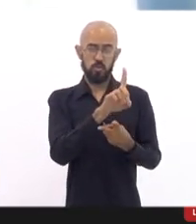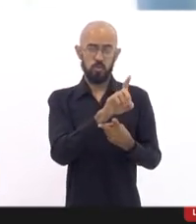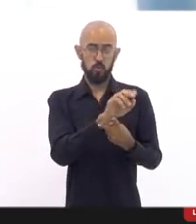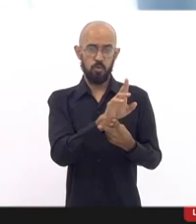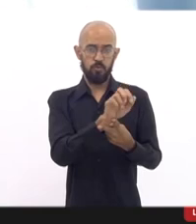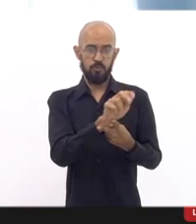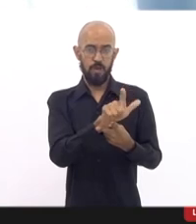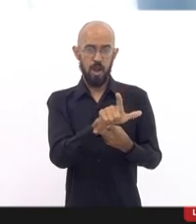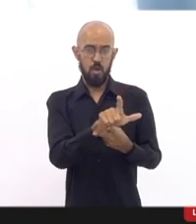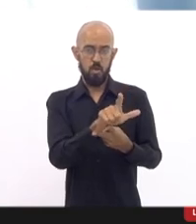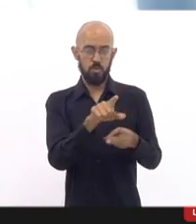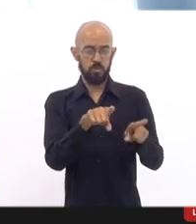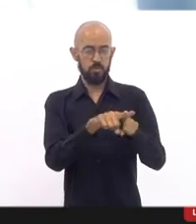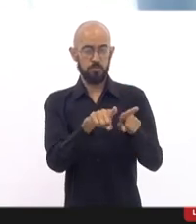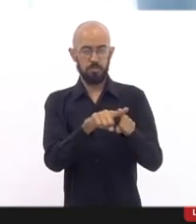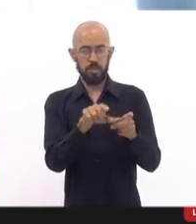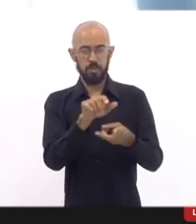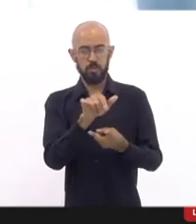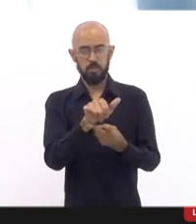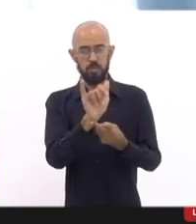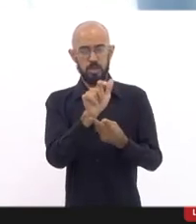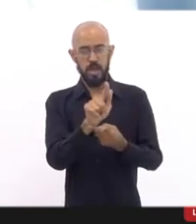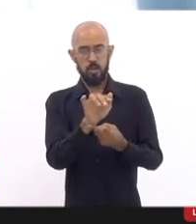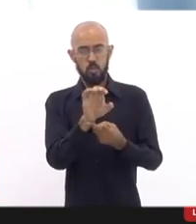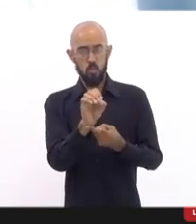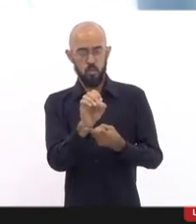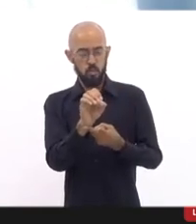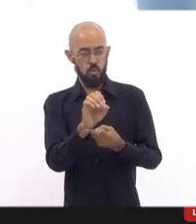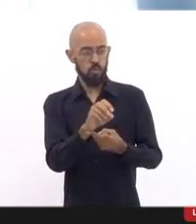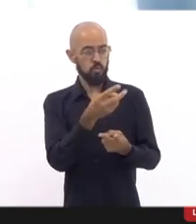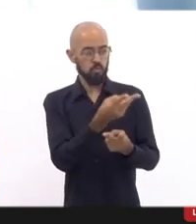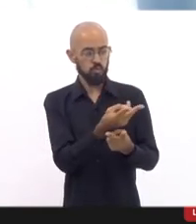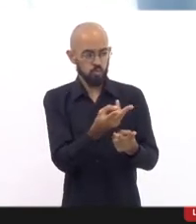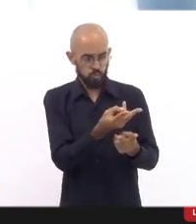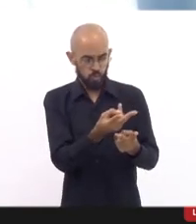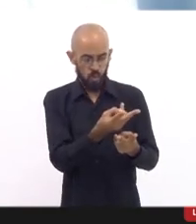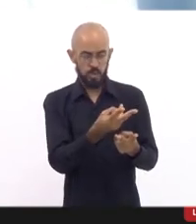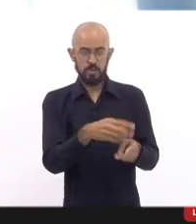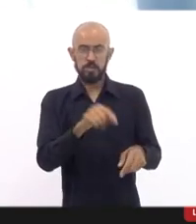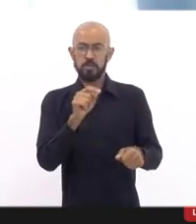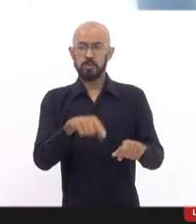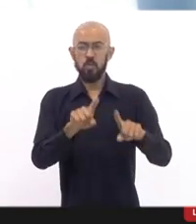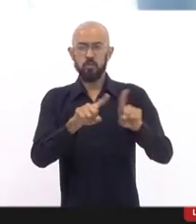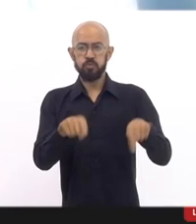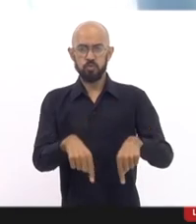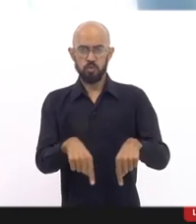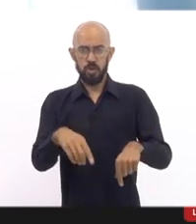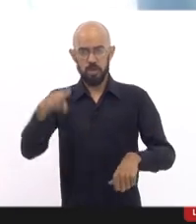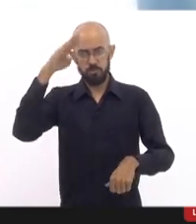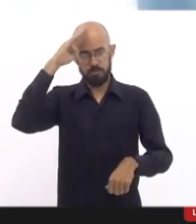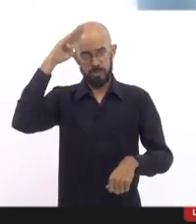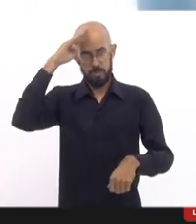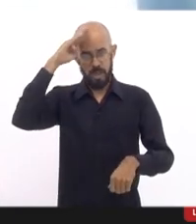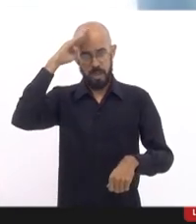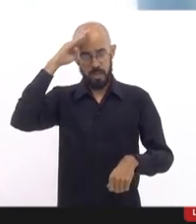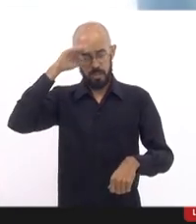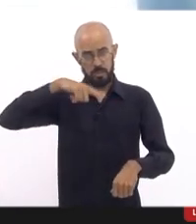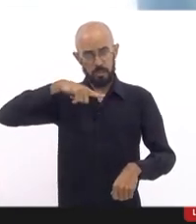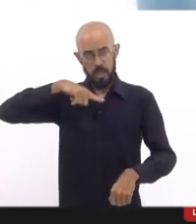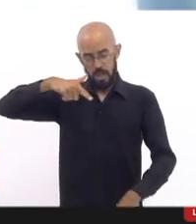Iago, ambos militares da ativa, um da Marinha, outro da PM, armados,